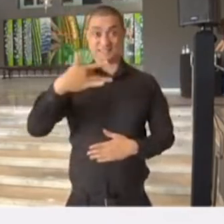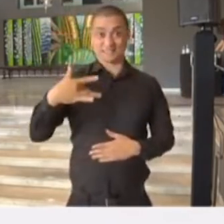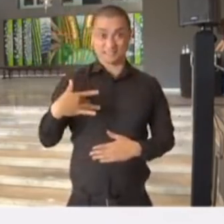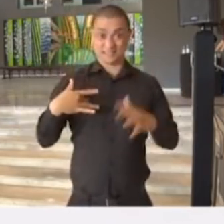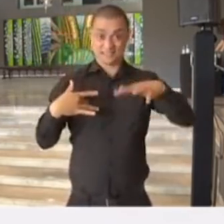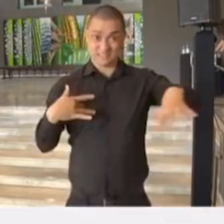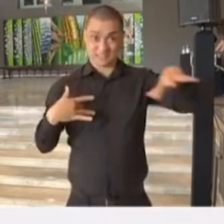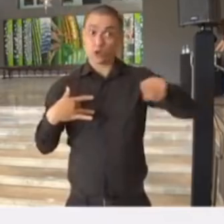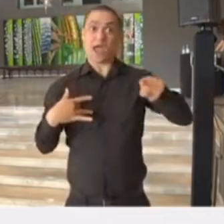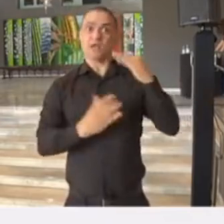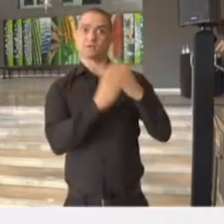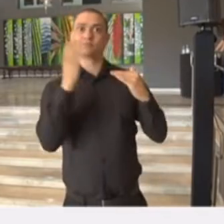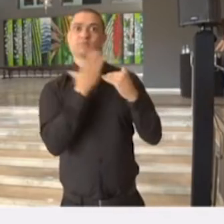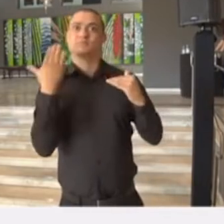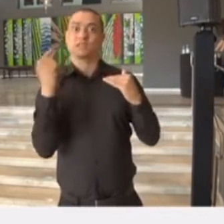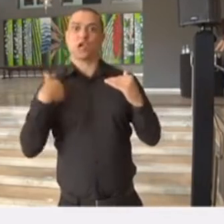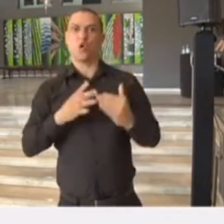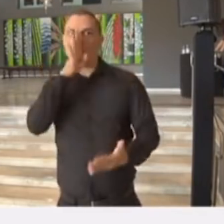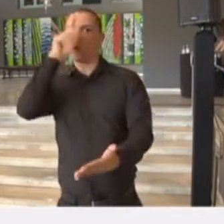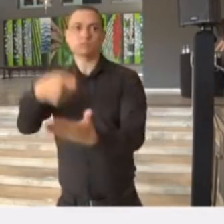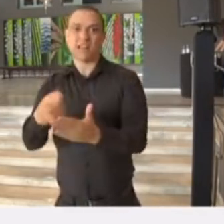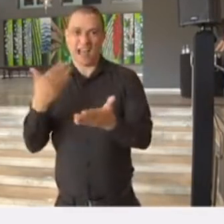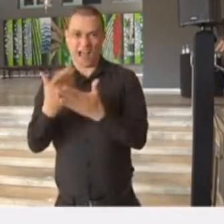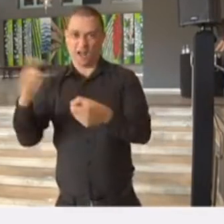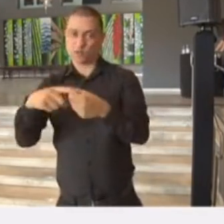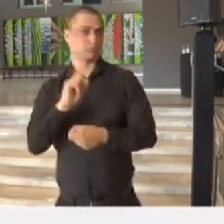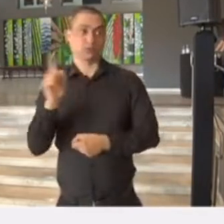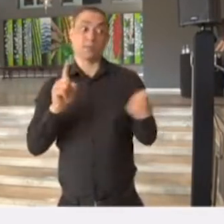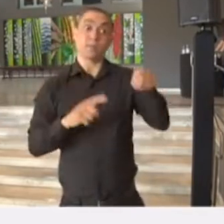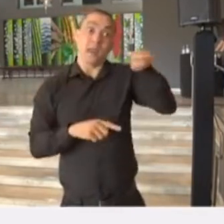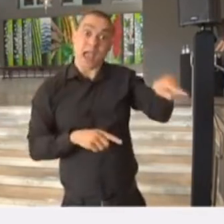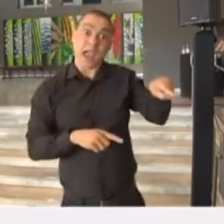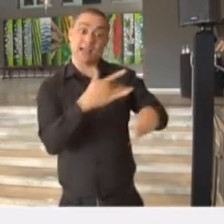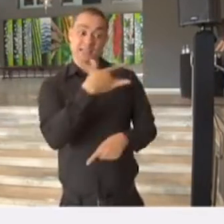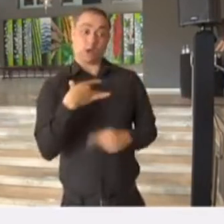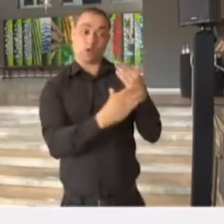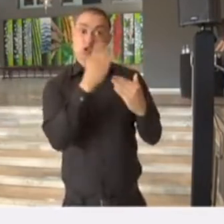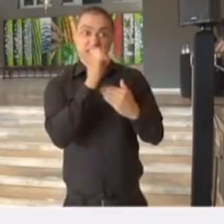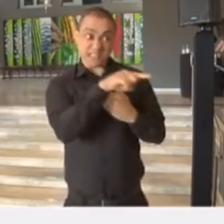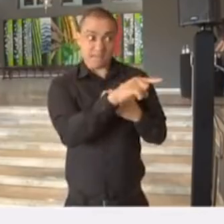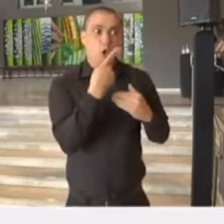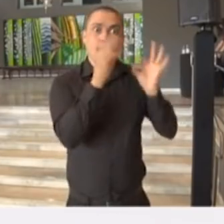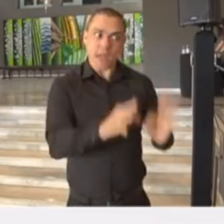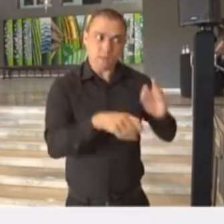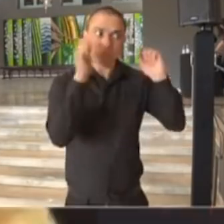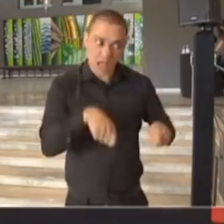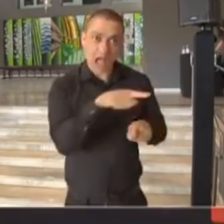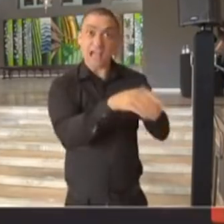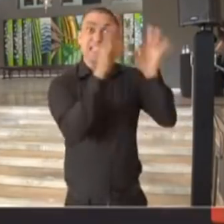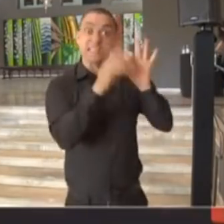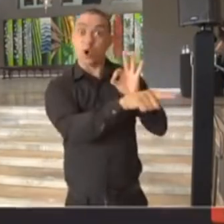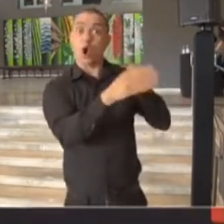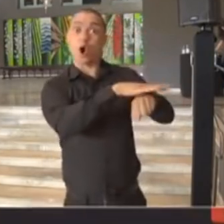ditado os rumos para o retorno. Nós não vamos retornar se não tivermos cumprido tudo isso que